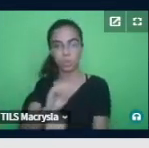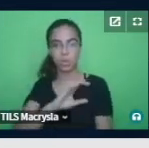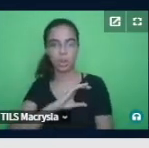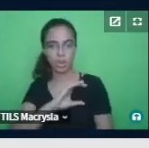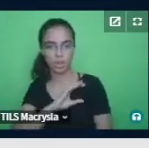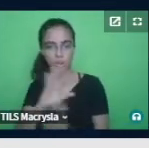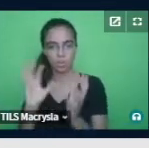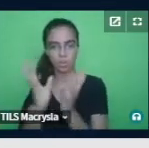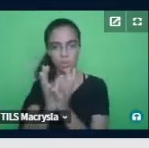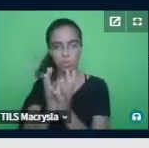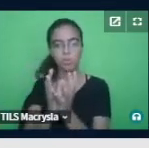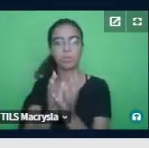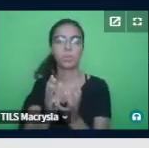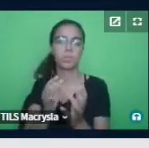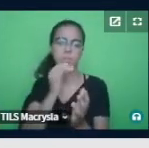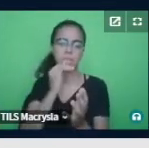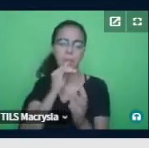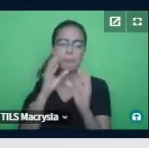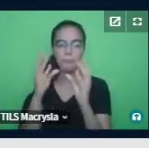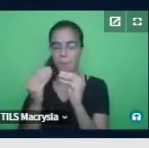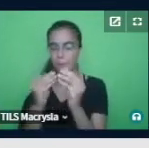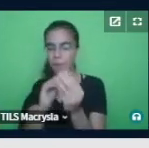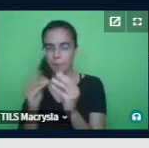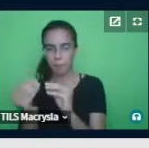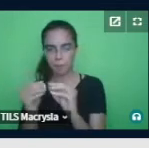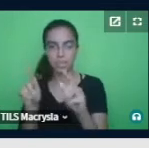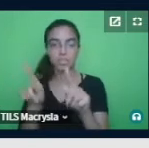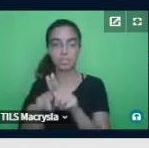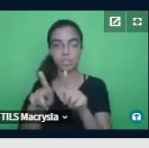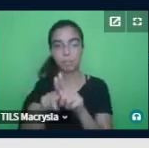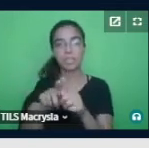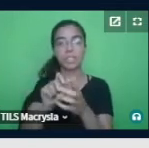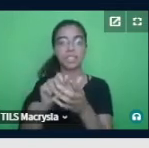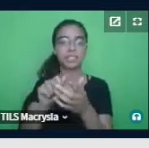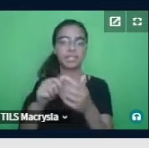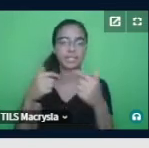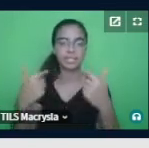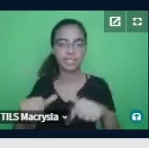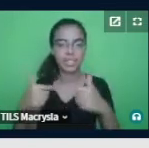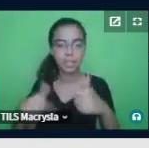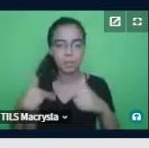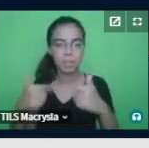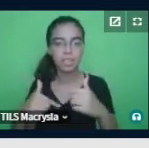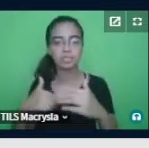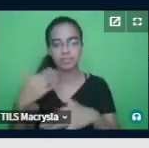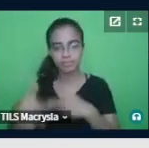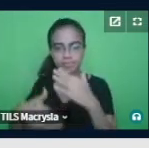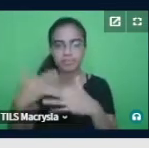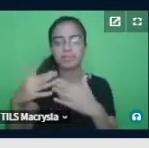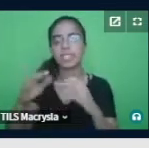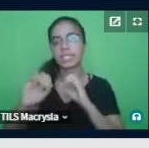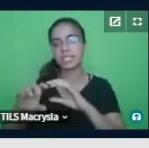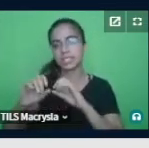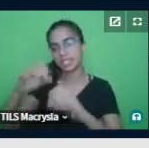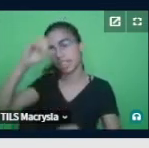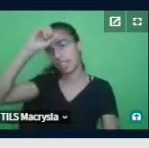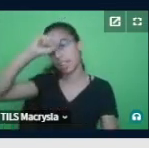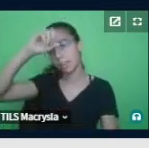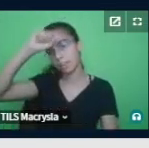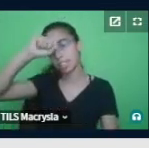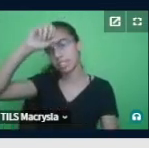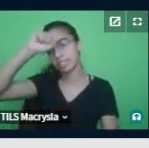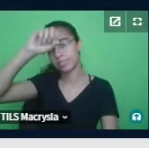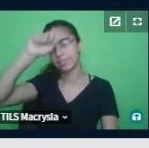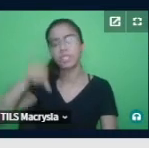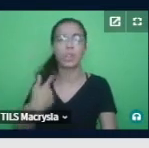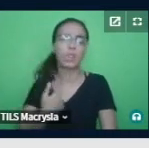aquela da massinha, e tarefas desenvolvidas nos parâmetros do desenho universal da aprendizagem. Nós entendemos que